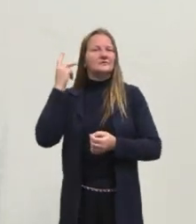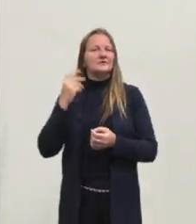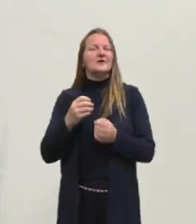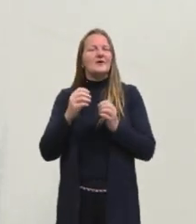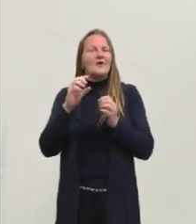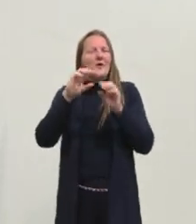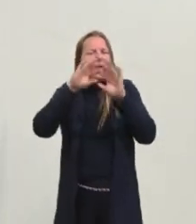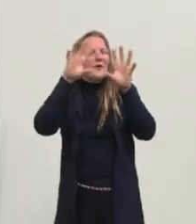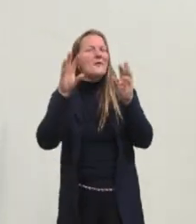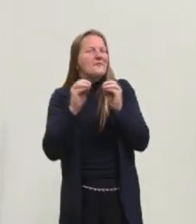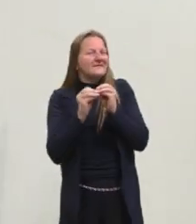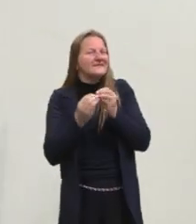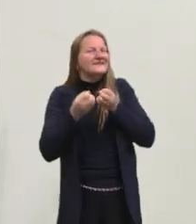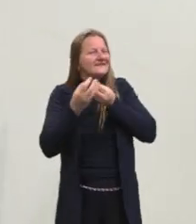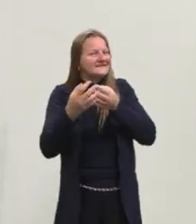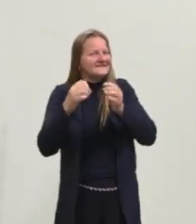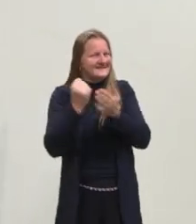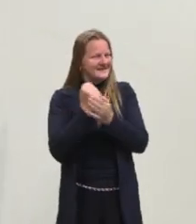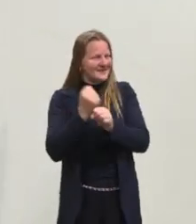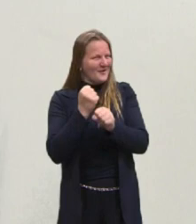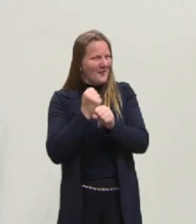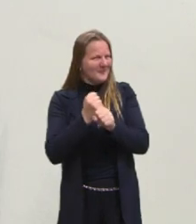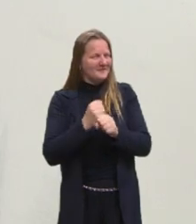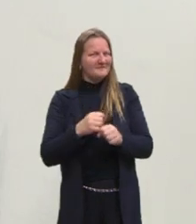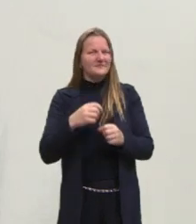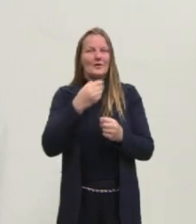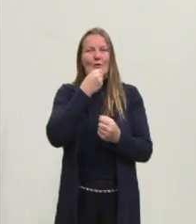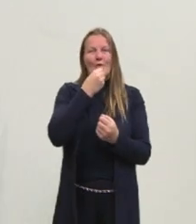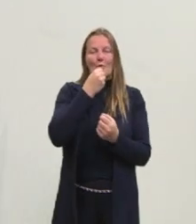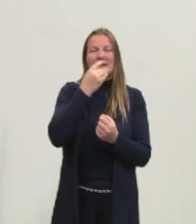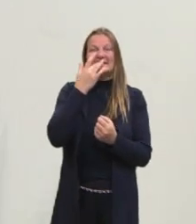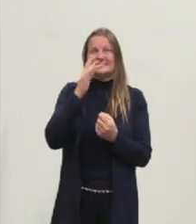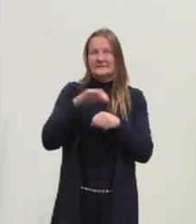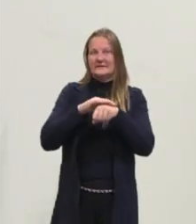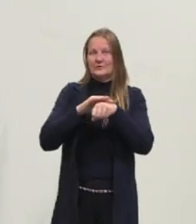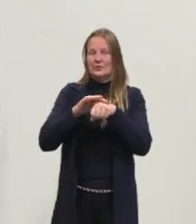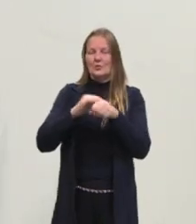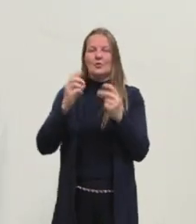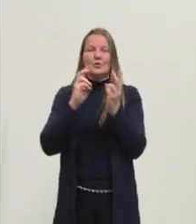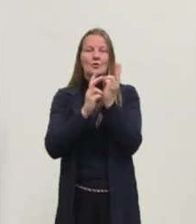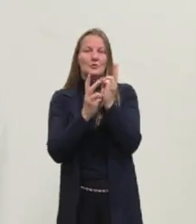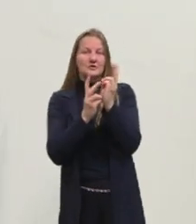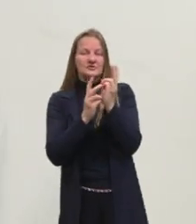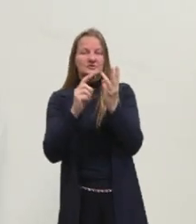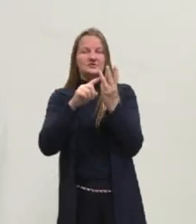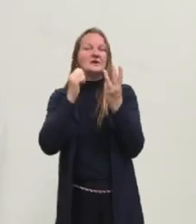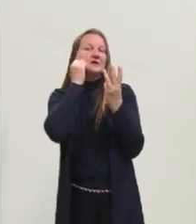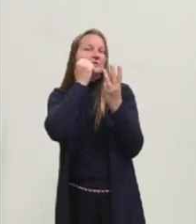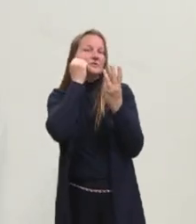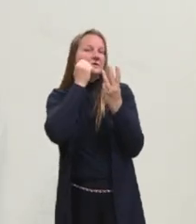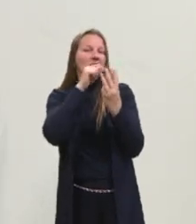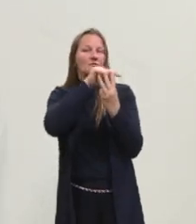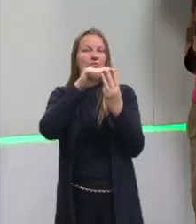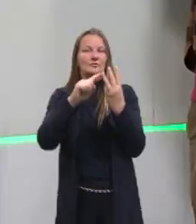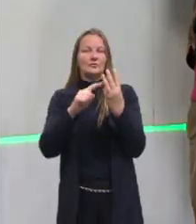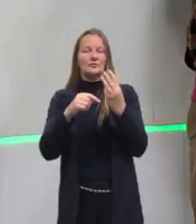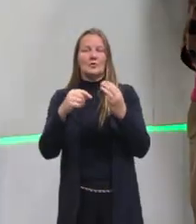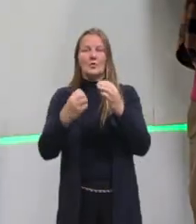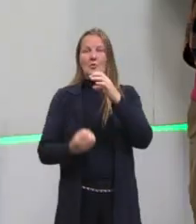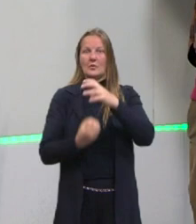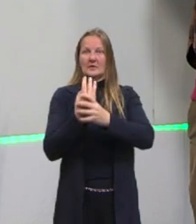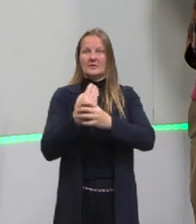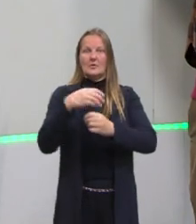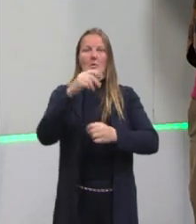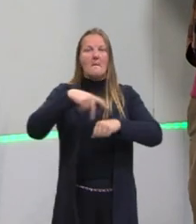spoiler já da obra, ele traz o homem branco, o indígena e o negro, que é a formação do nosso